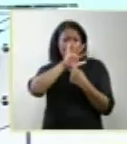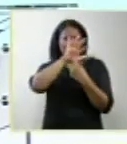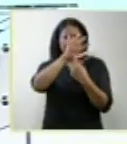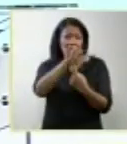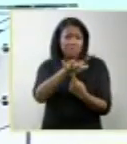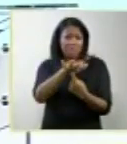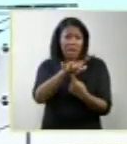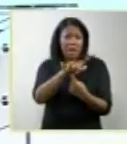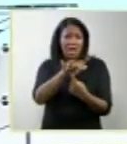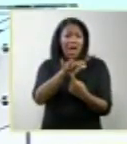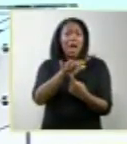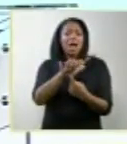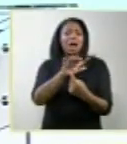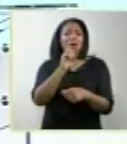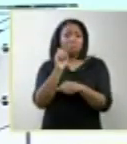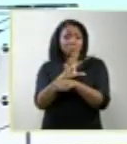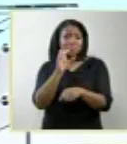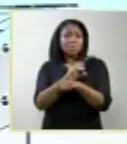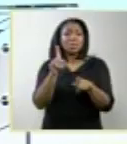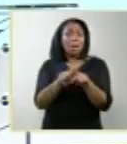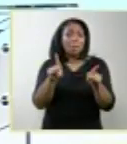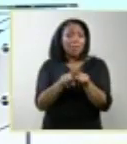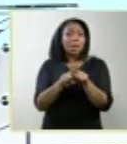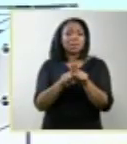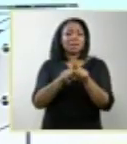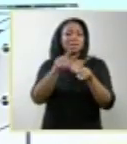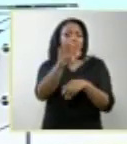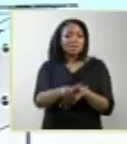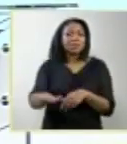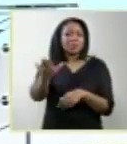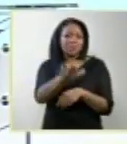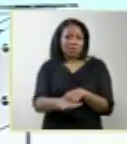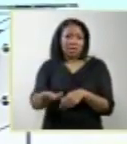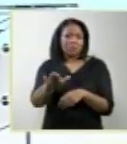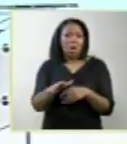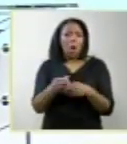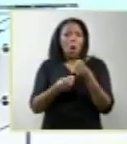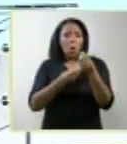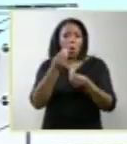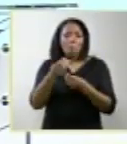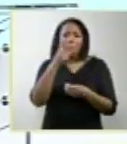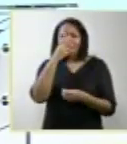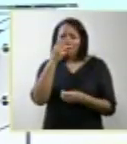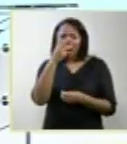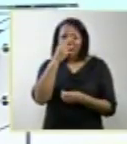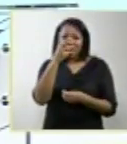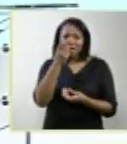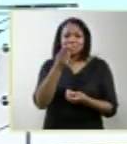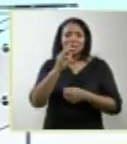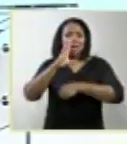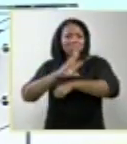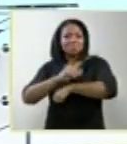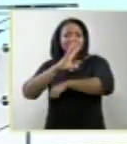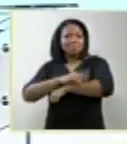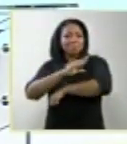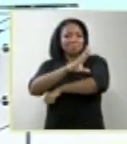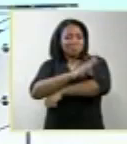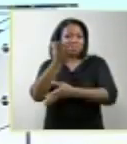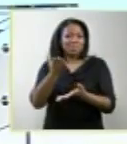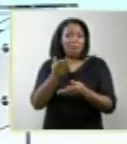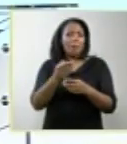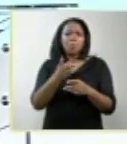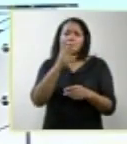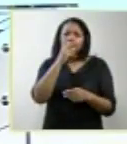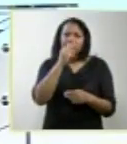das crianças, eles vão apresentar aquele aspecto de badráquio, de sapo, porque tem os olhos exuberantes. São bastante